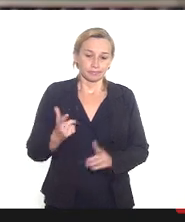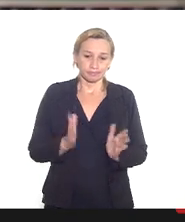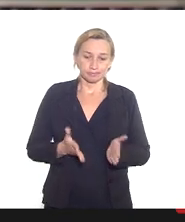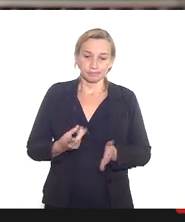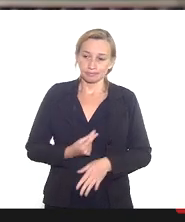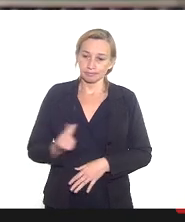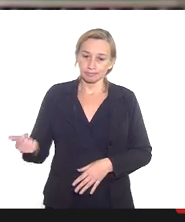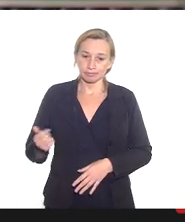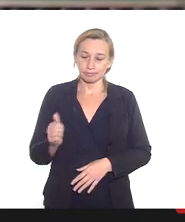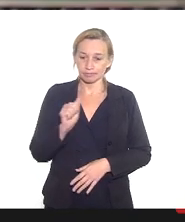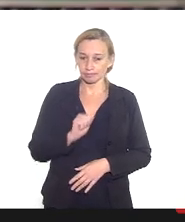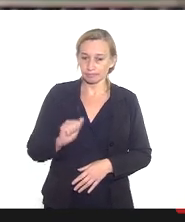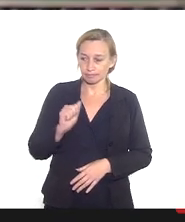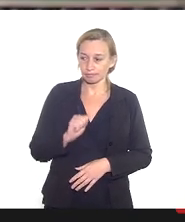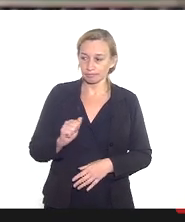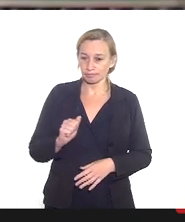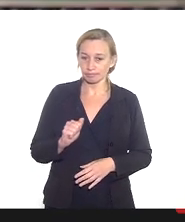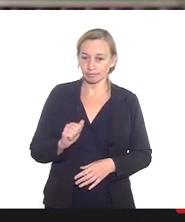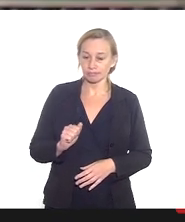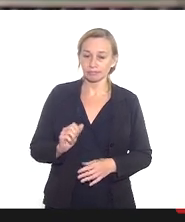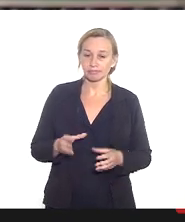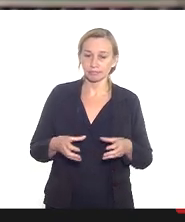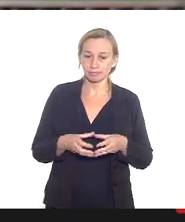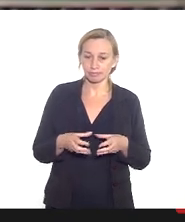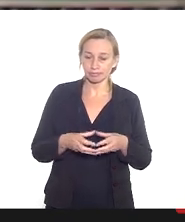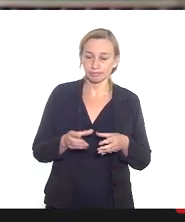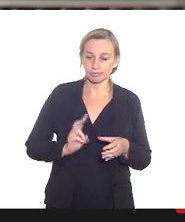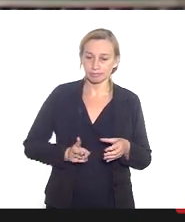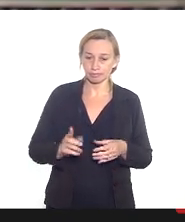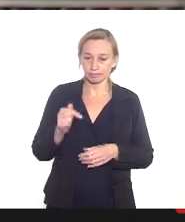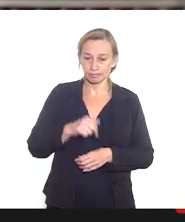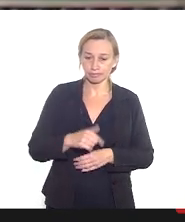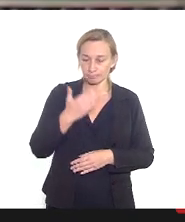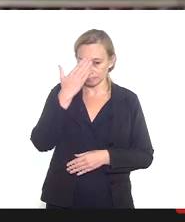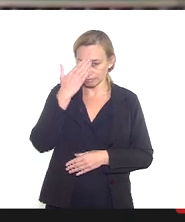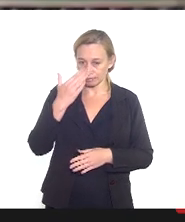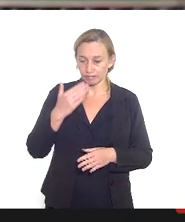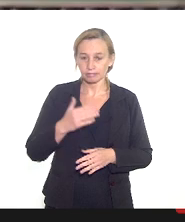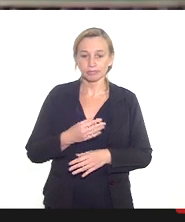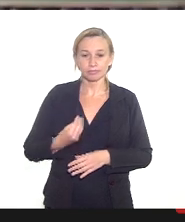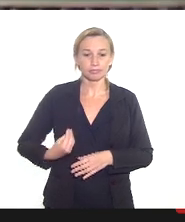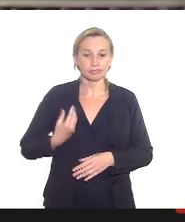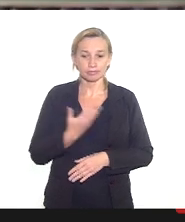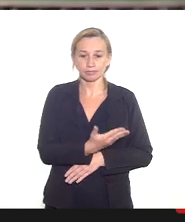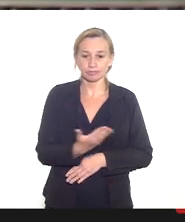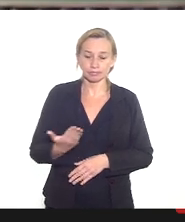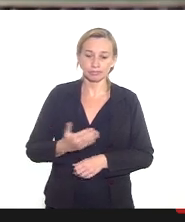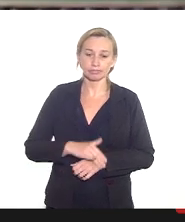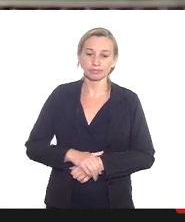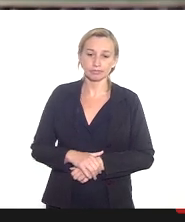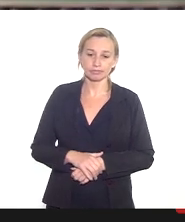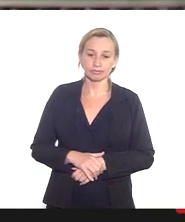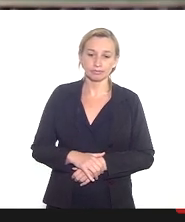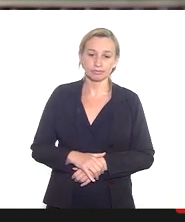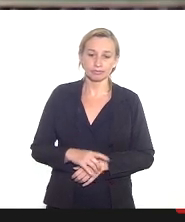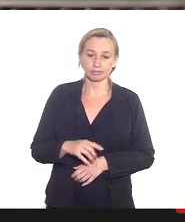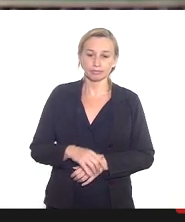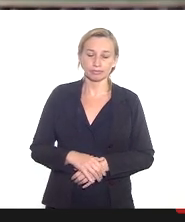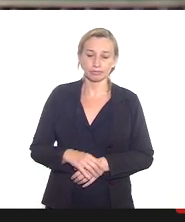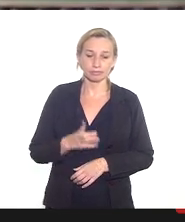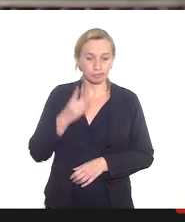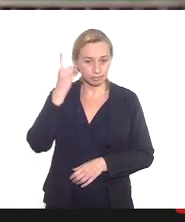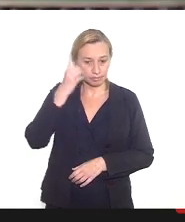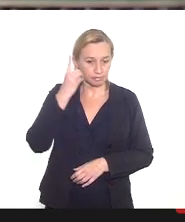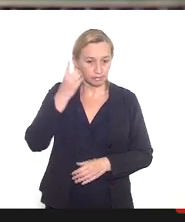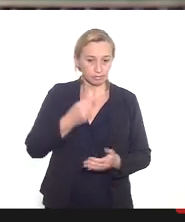assessoria e a coordenação da comissão continuam aqui muito obrigada pela presença de todos e todas e das deputadas